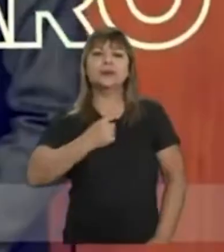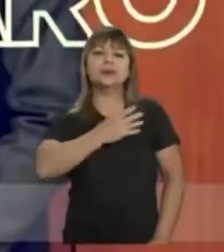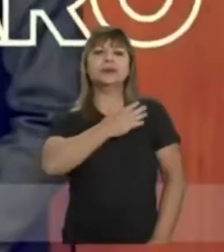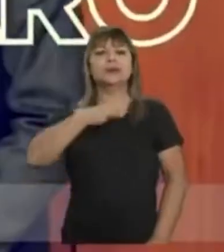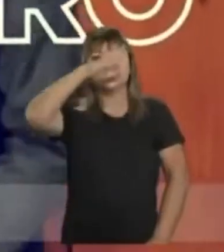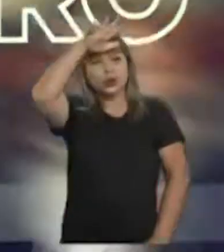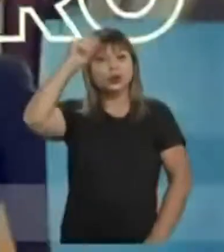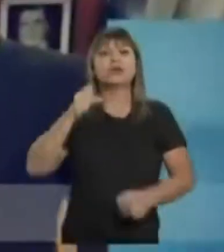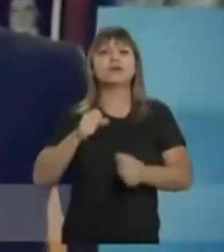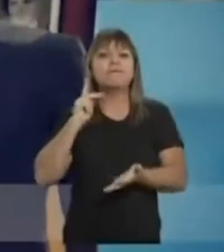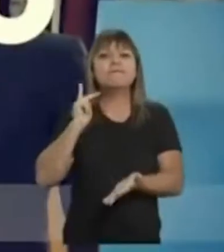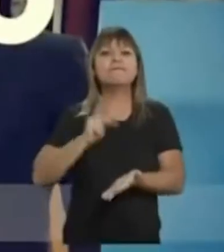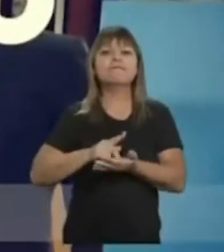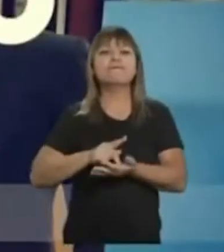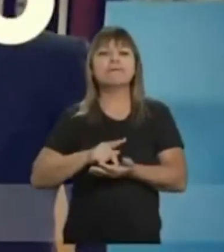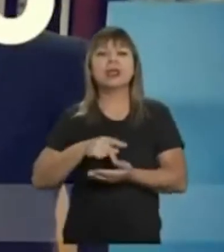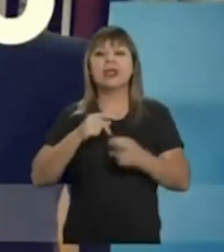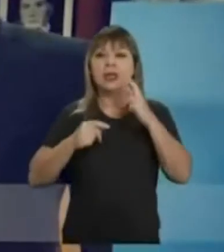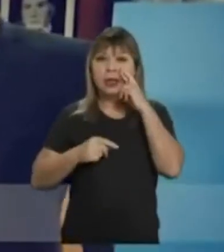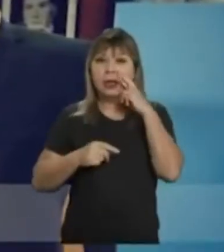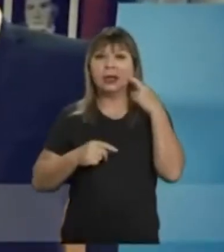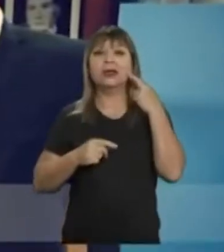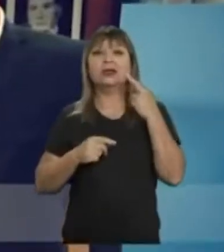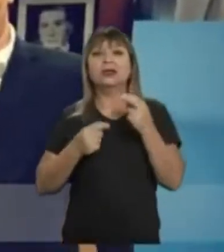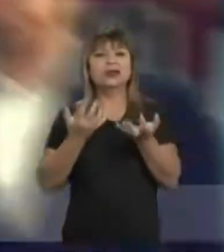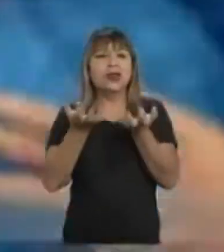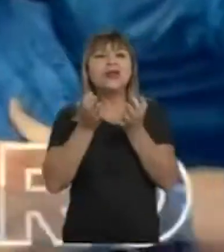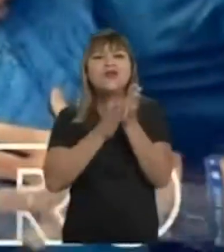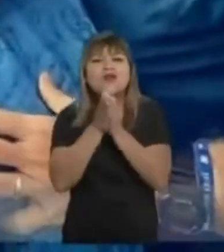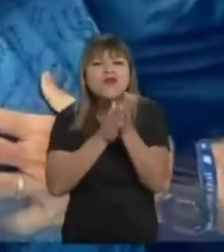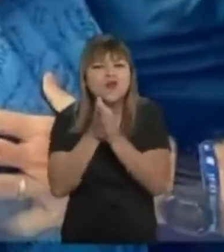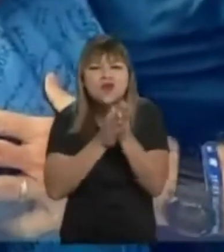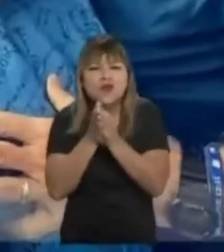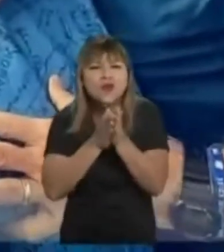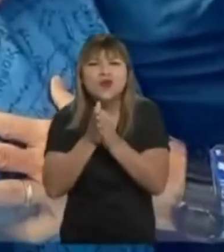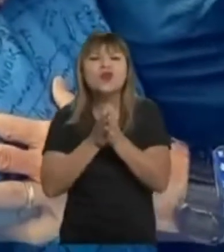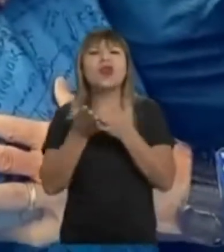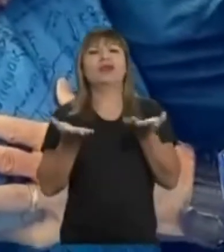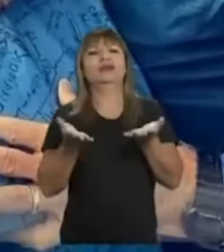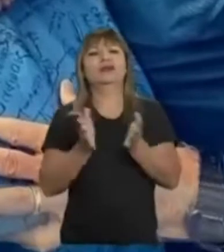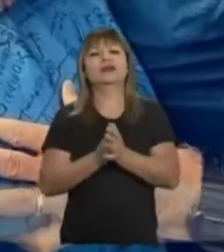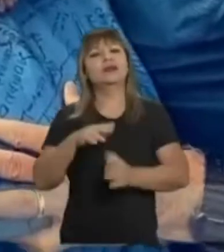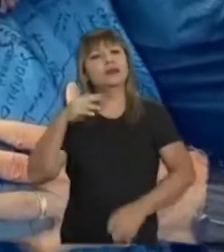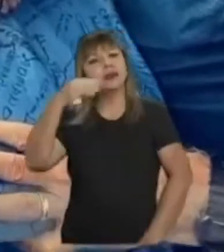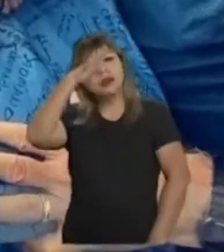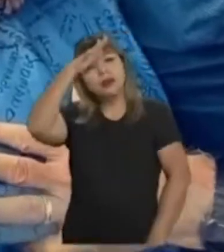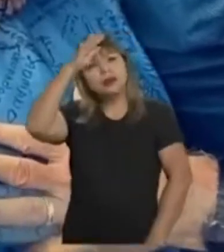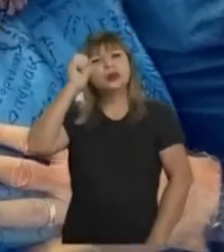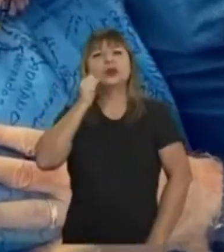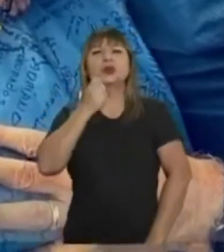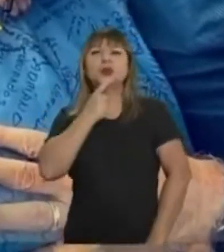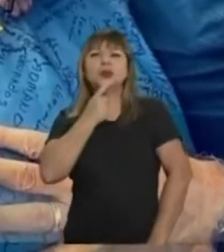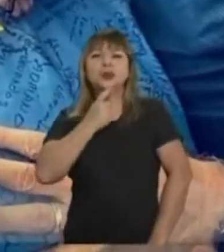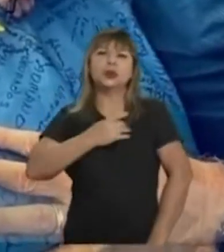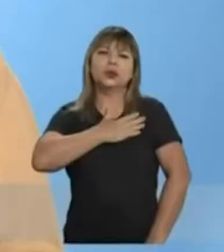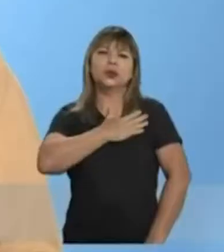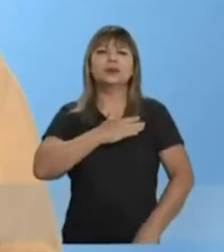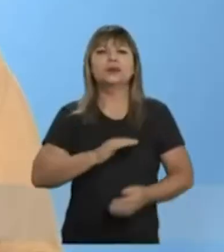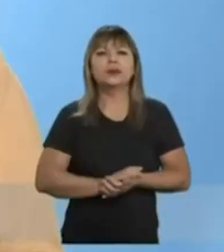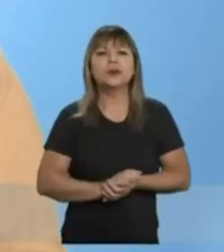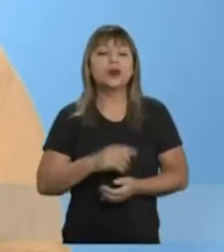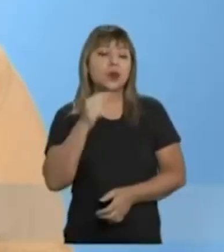Bolsonaro Raiz. Ao contrário do Riedel, que tenta pegar uma carona com o Bolsonaro, Contar sempre esteve ao lado do presidente.